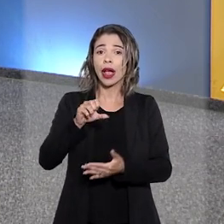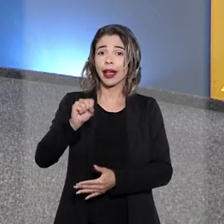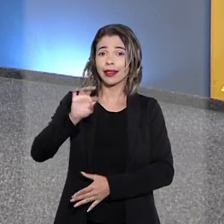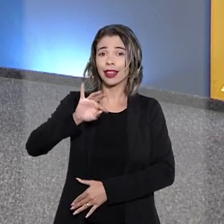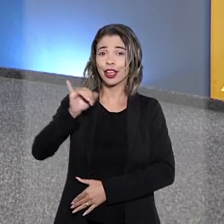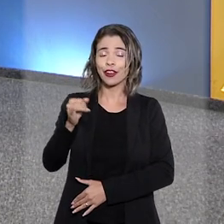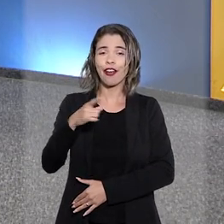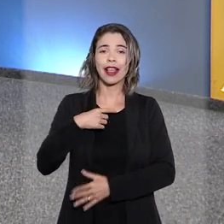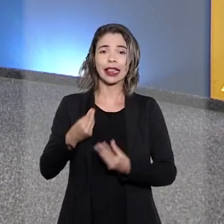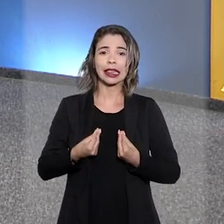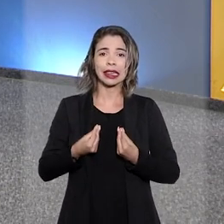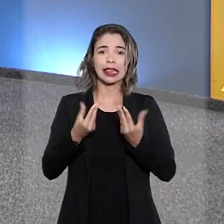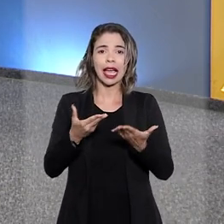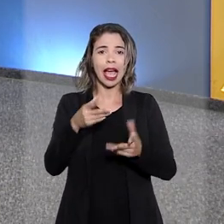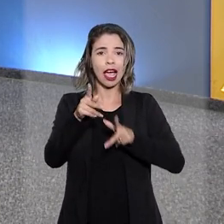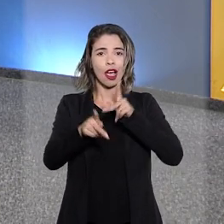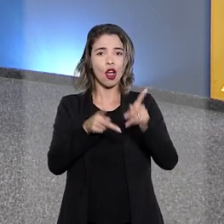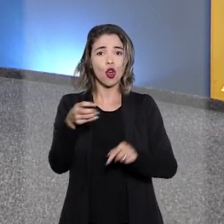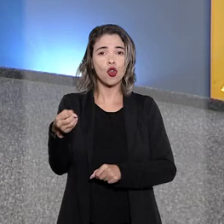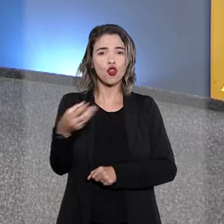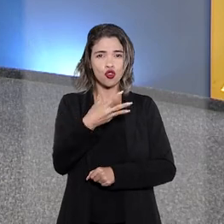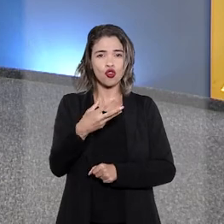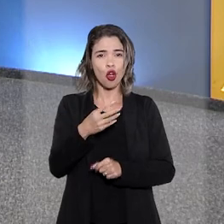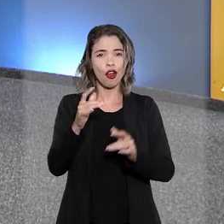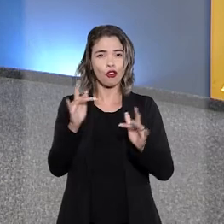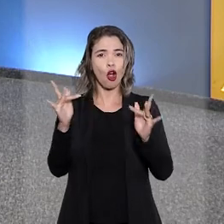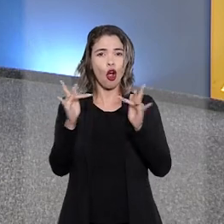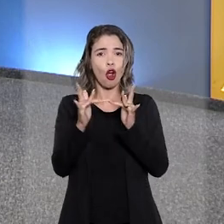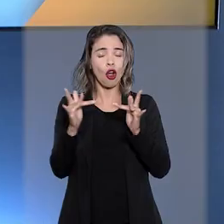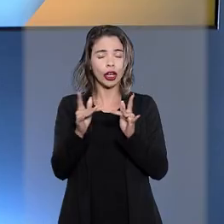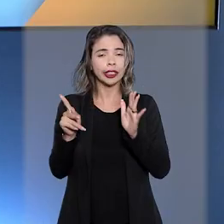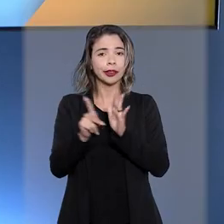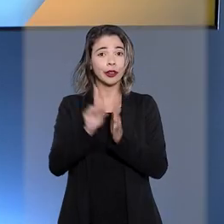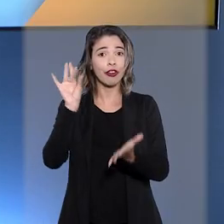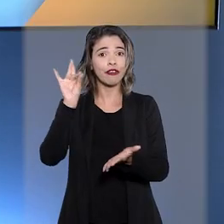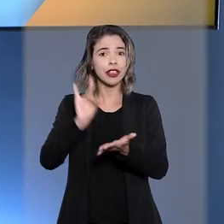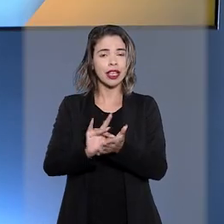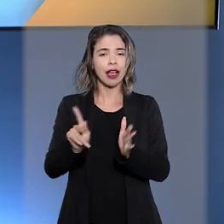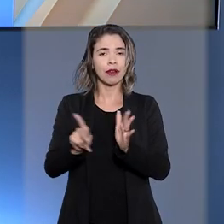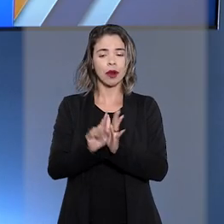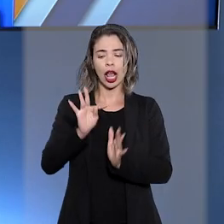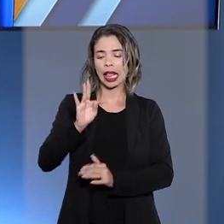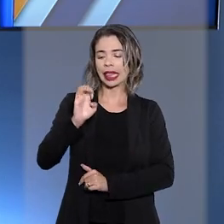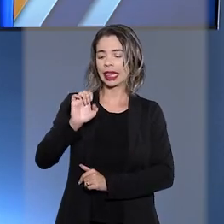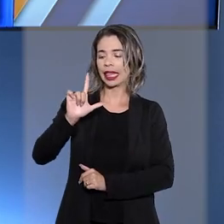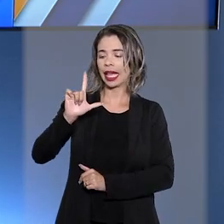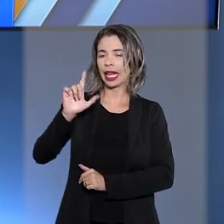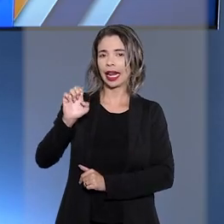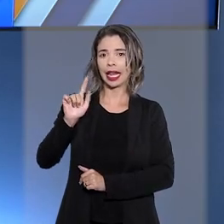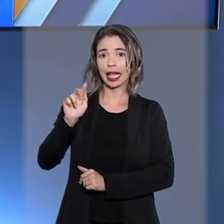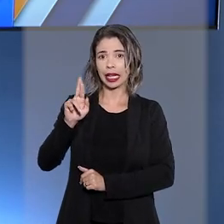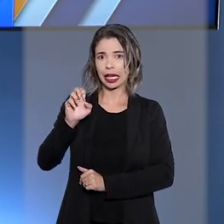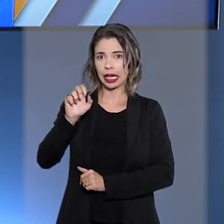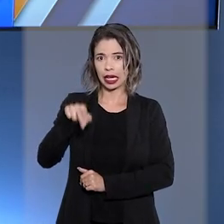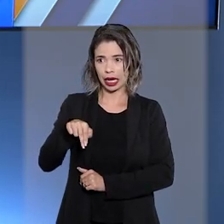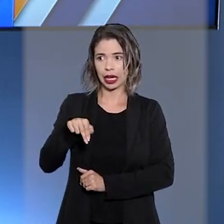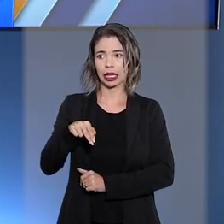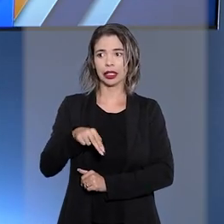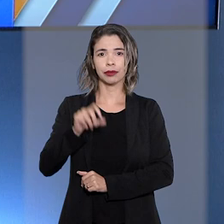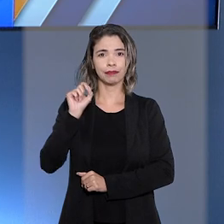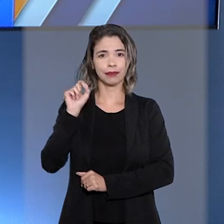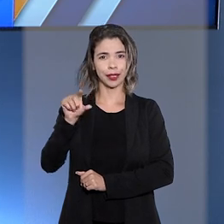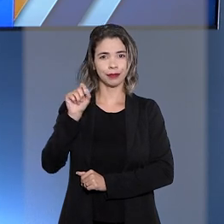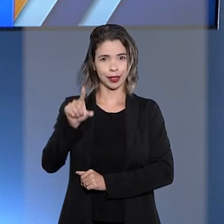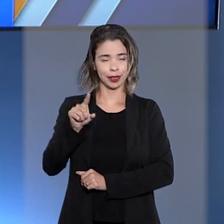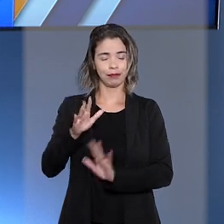ao público um novo canal oficial no Telegram. É muito simples. Primeiro, pesquise